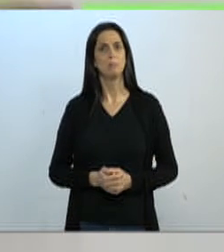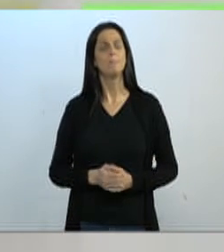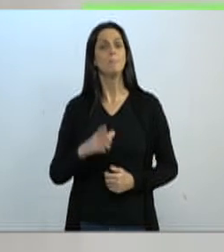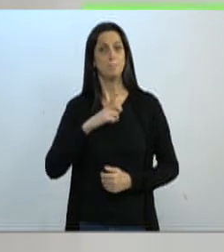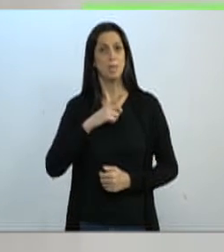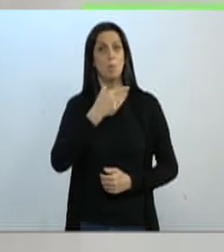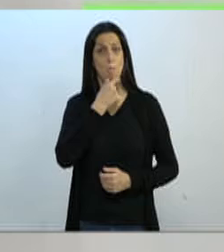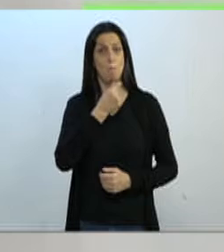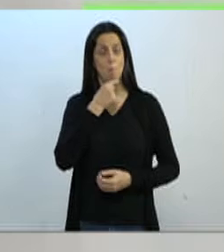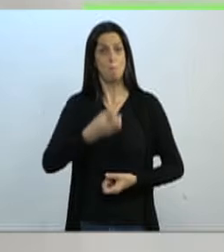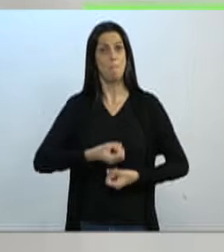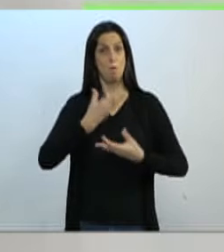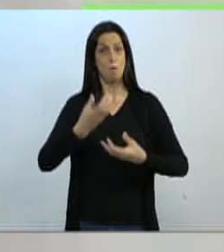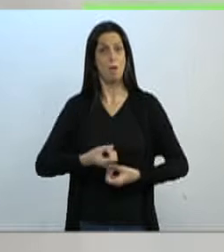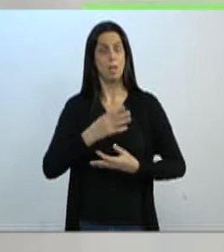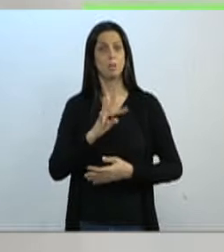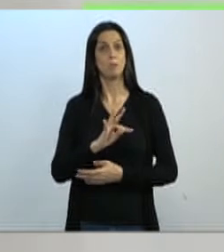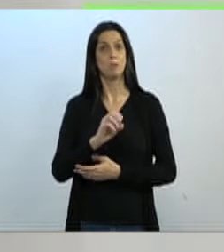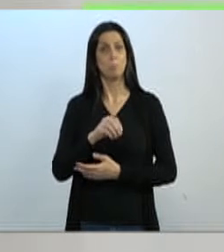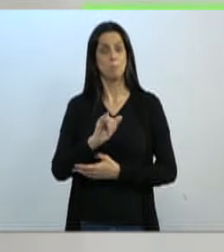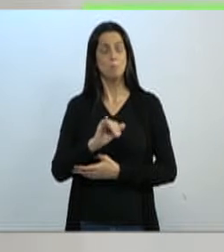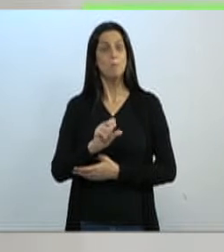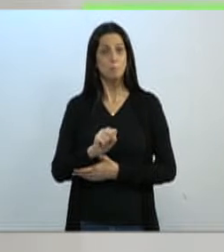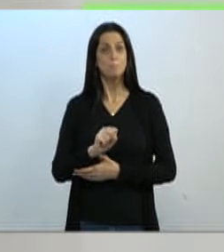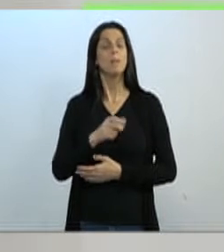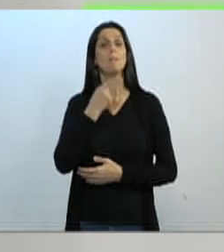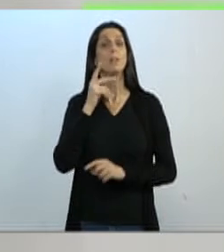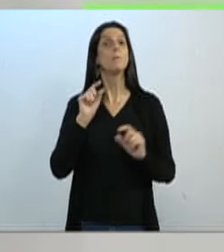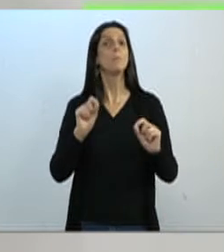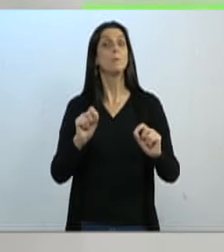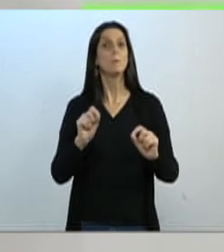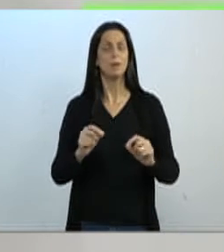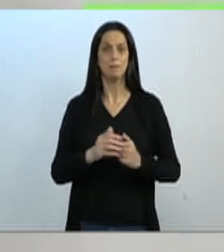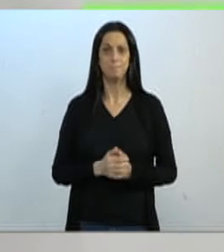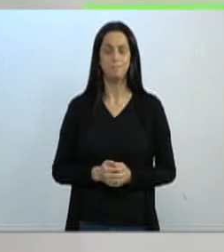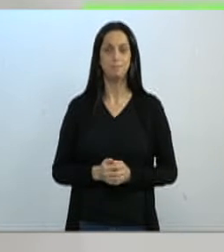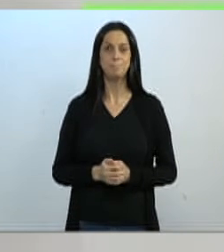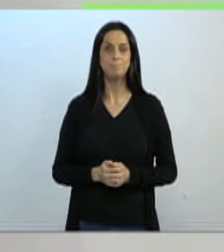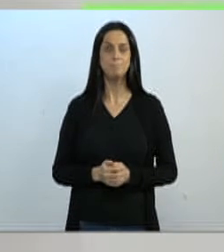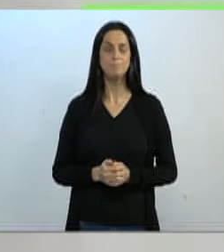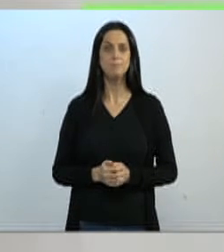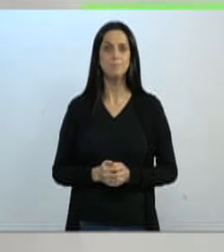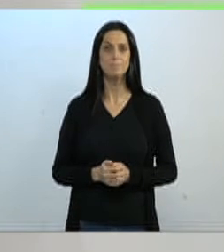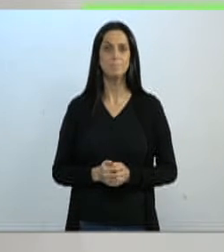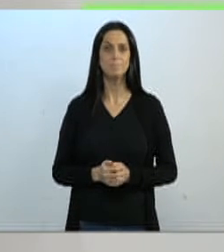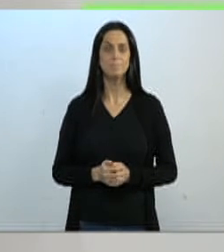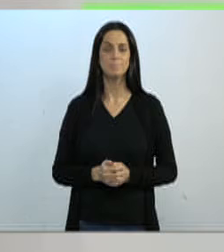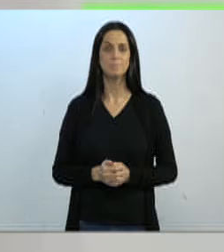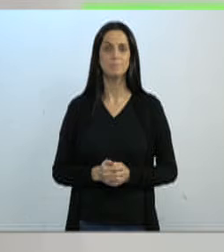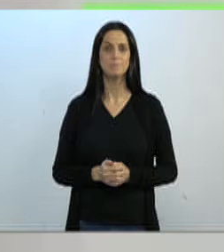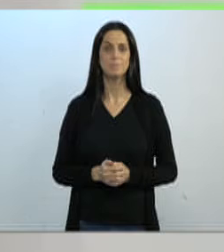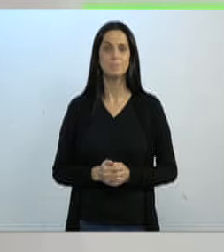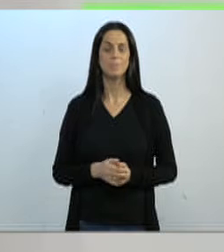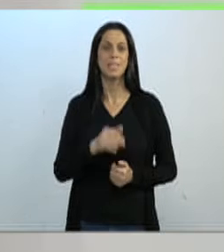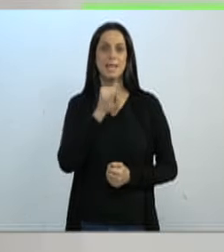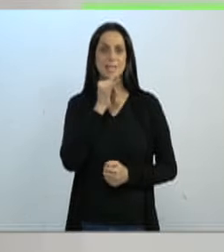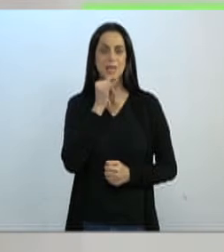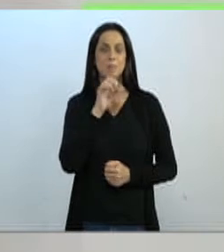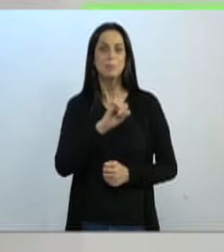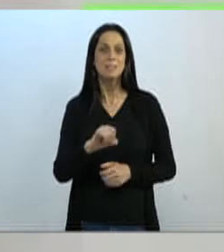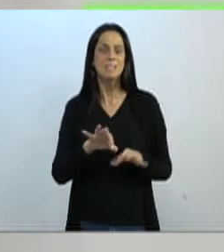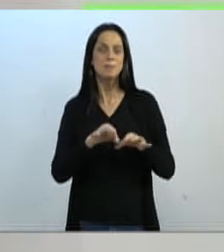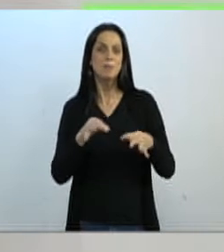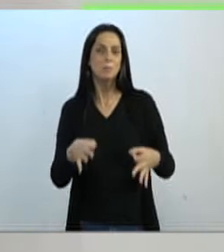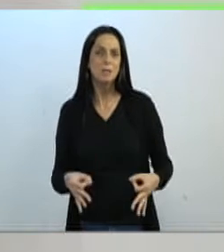poetas da literatura universal, dizia, não existe grandeza quando simplicidade, bondade e